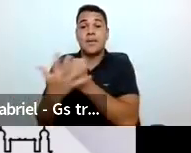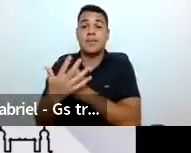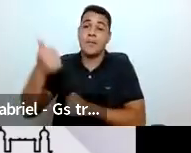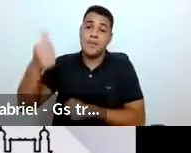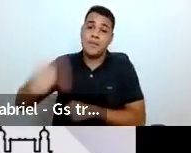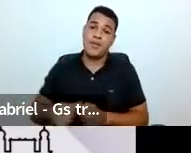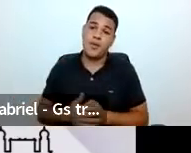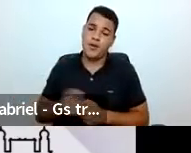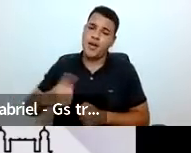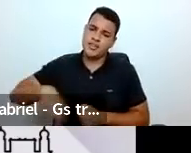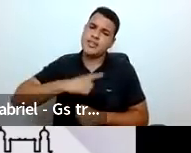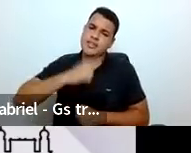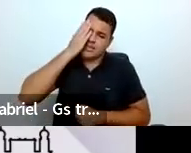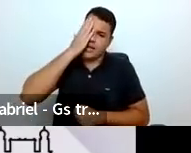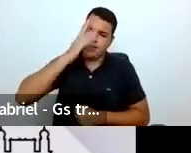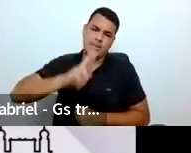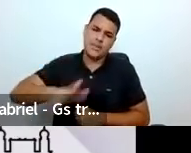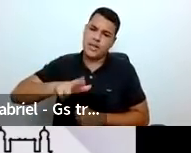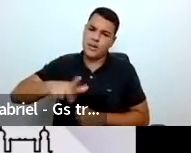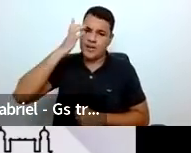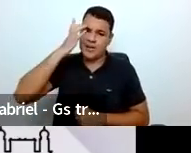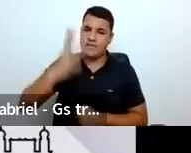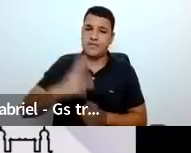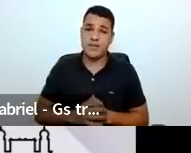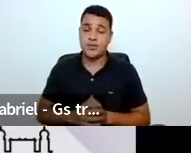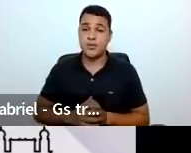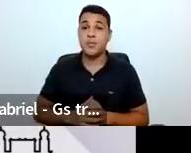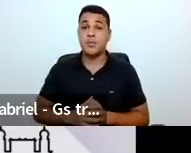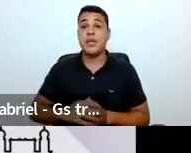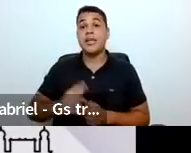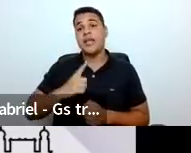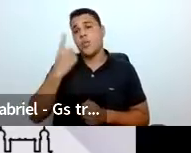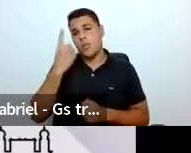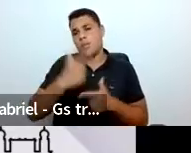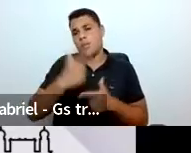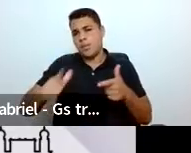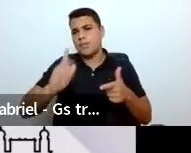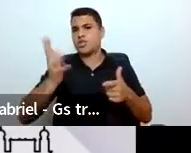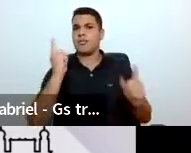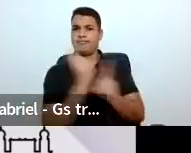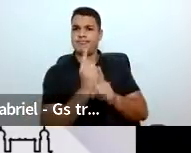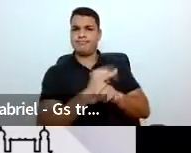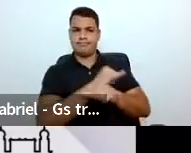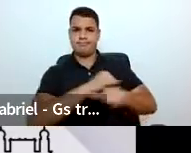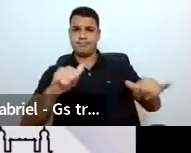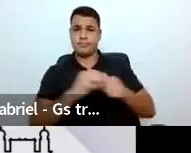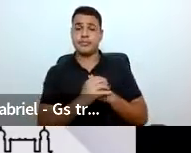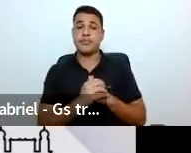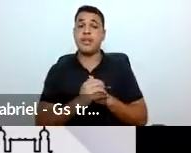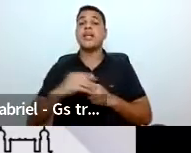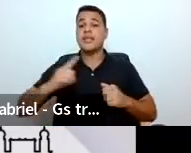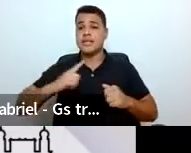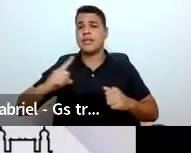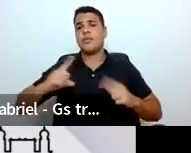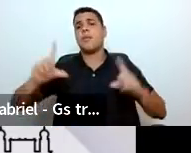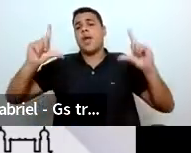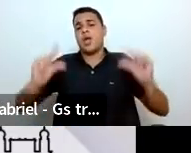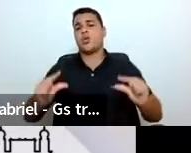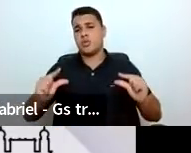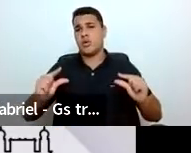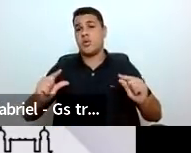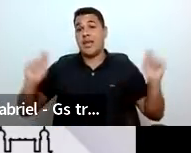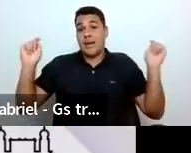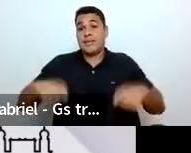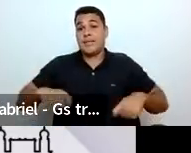a gente sabe disso, um dos problemas mais constatados é que houve efetivamente uma redução da nossa capacidade de